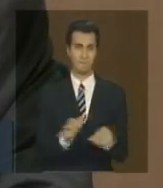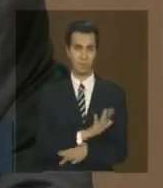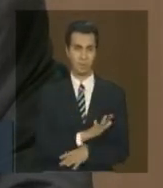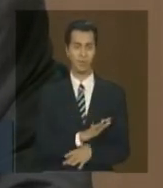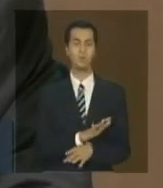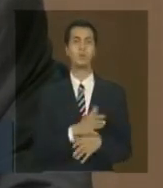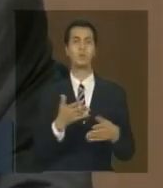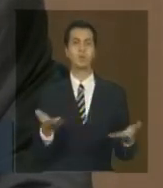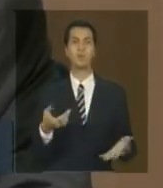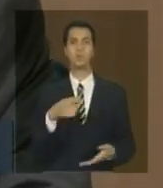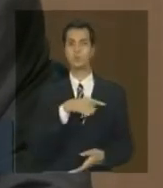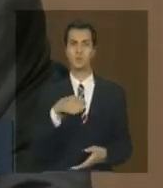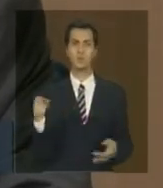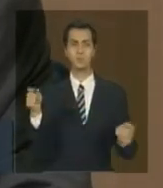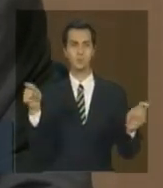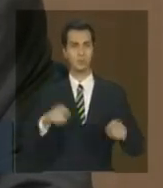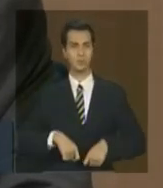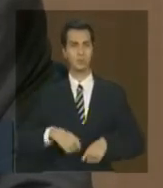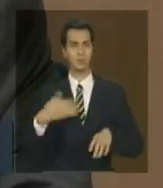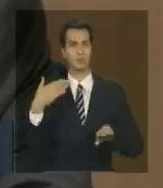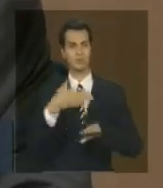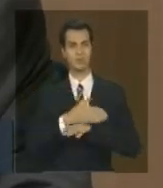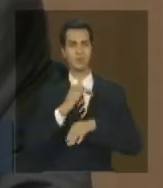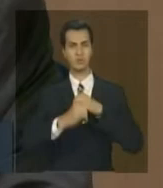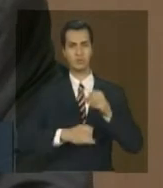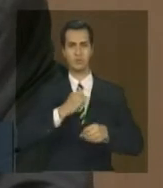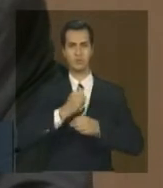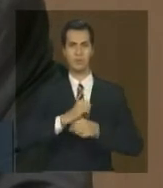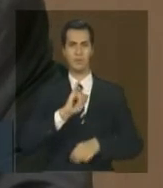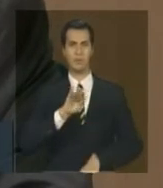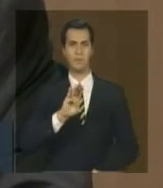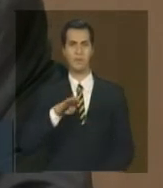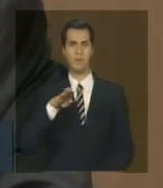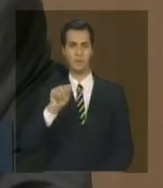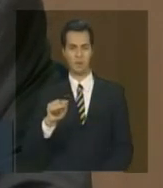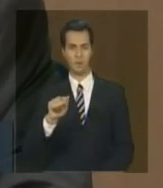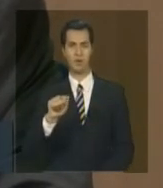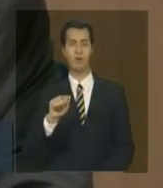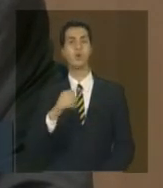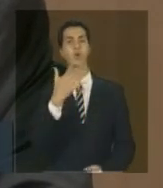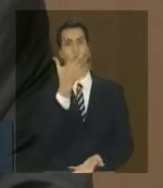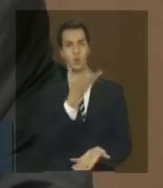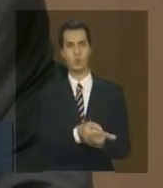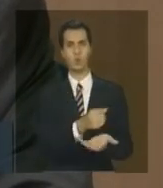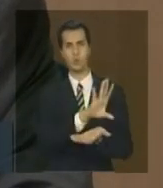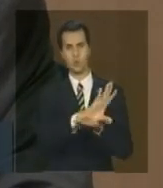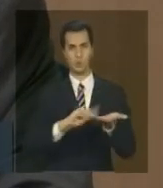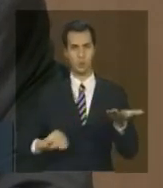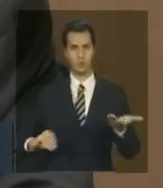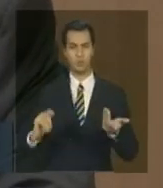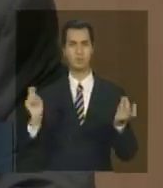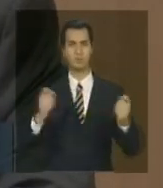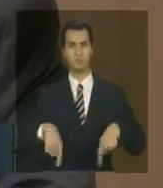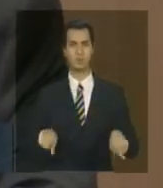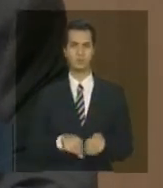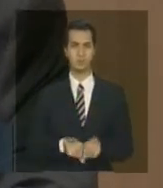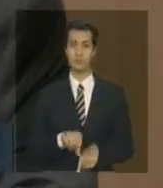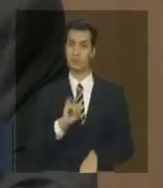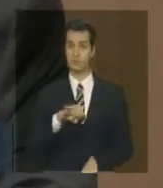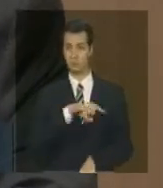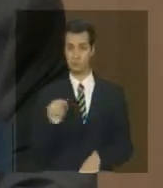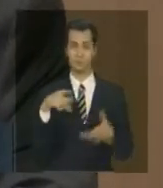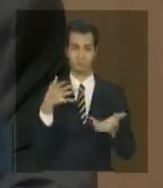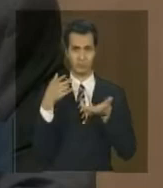sendo disponíveis em relatórios online no site do IBAMA e com link aqui no site do Ministério então se alguém quiser